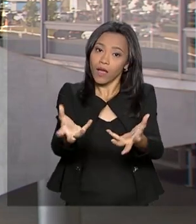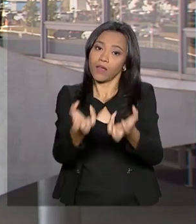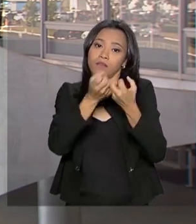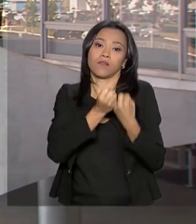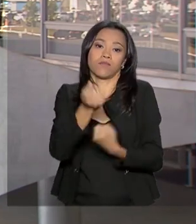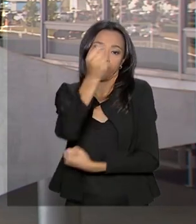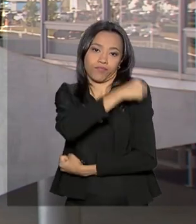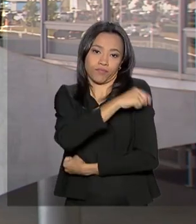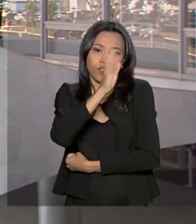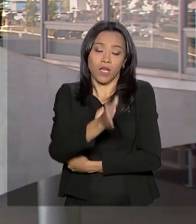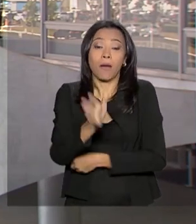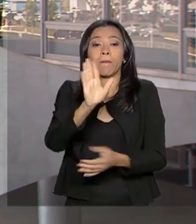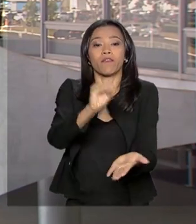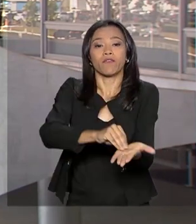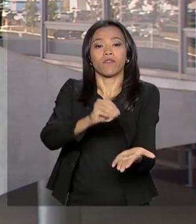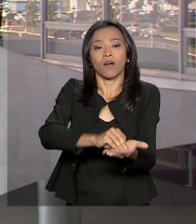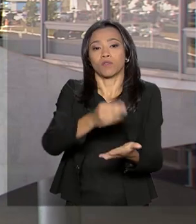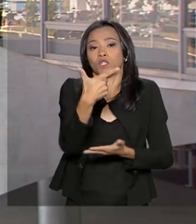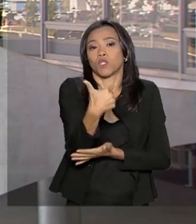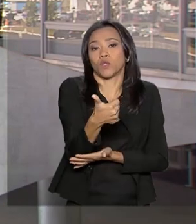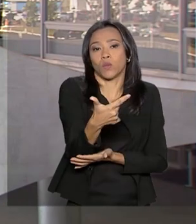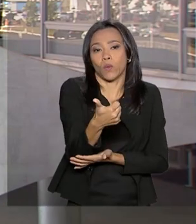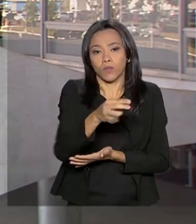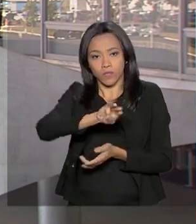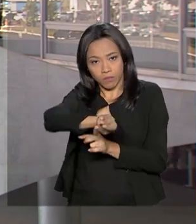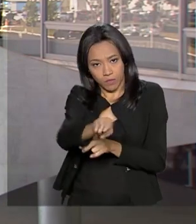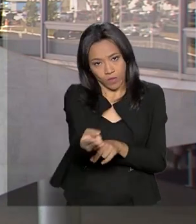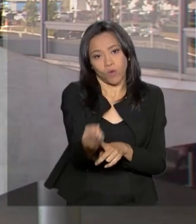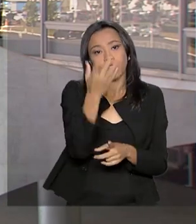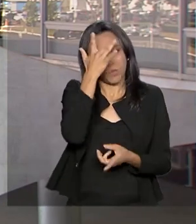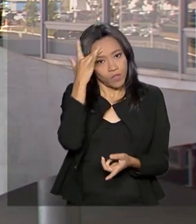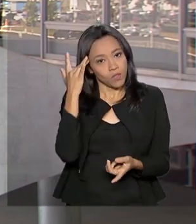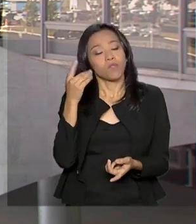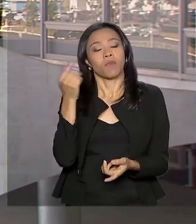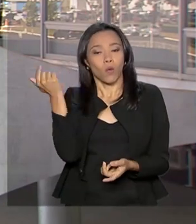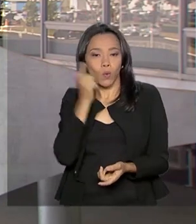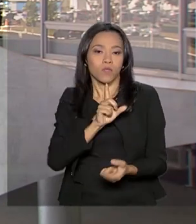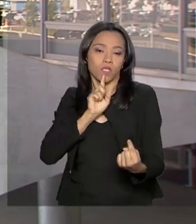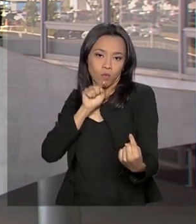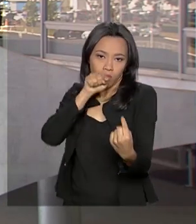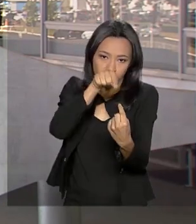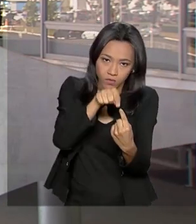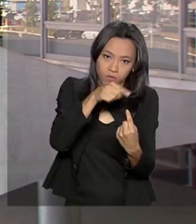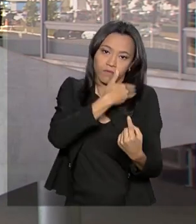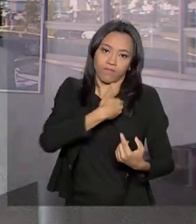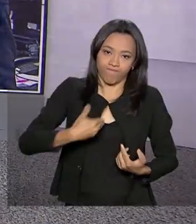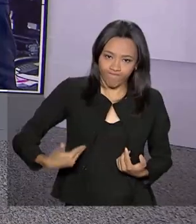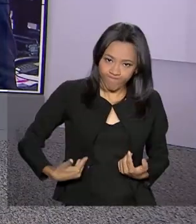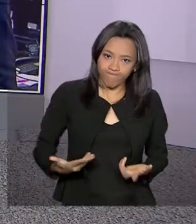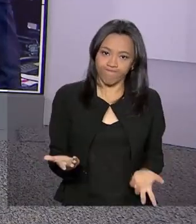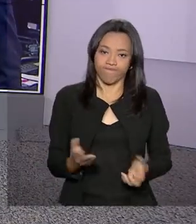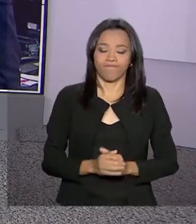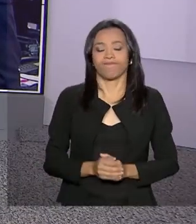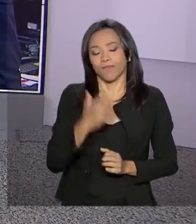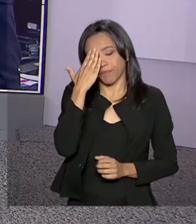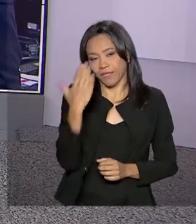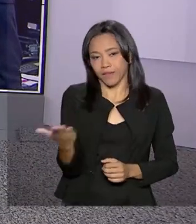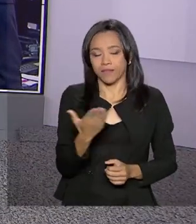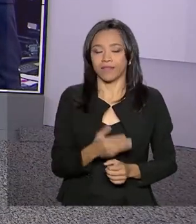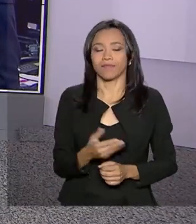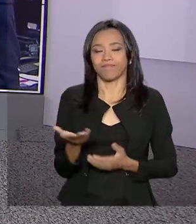restam pelo menos 12 milhões de pessoas para que a meta seja atingida. Carla. Obrigada, Luciana, pela sua